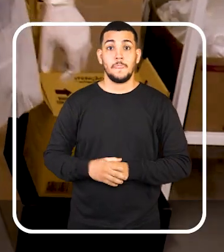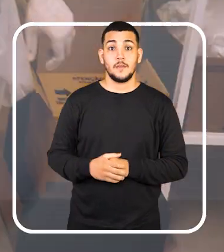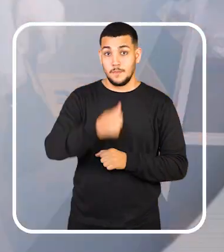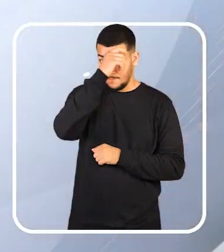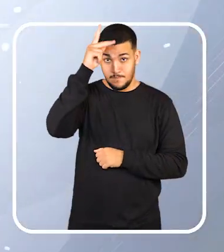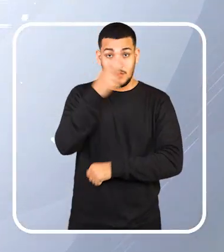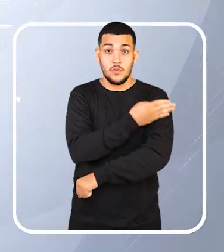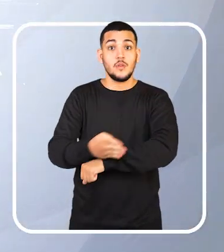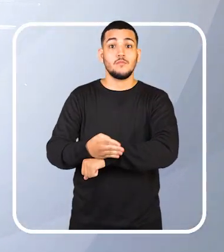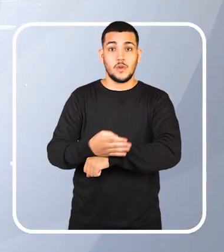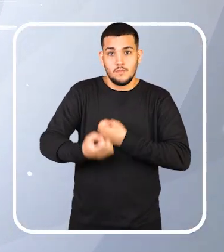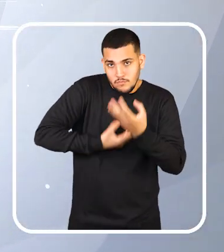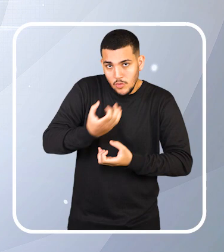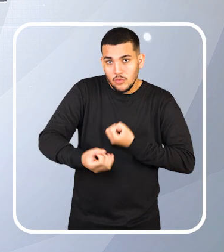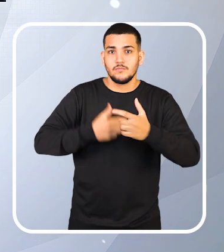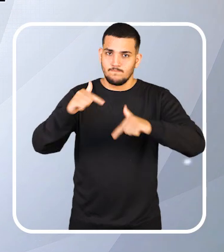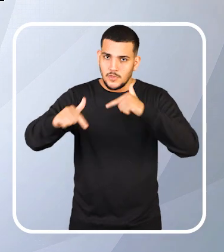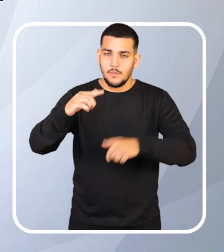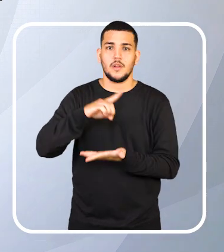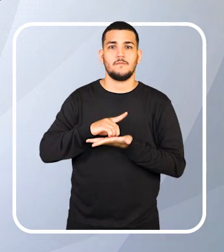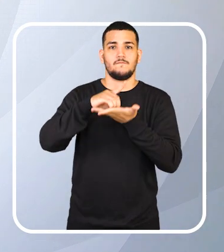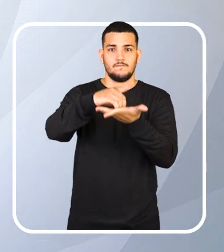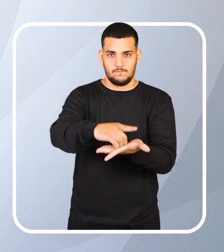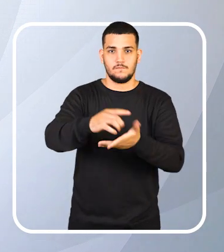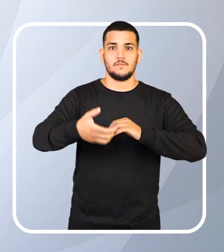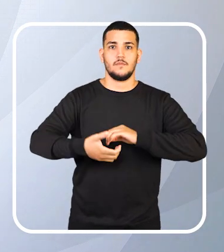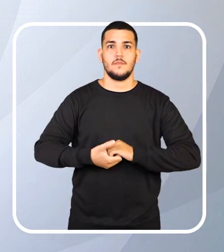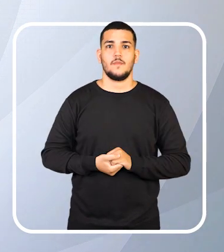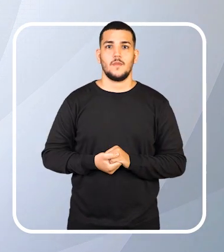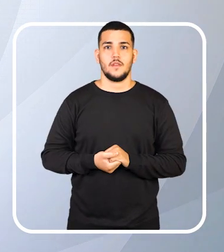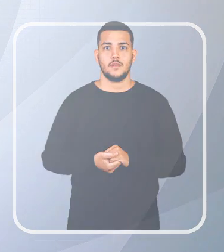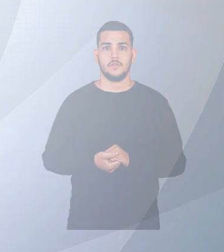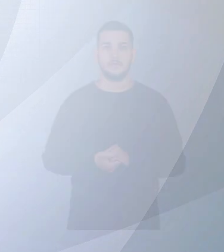com mais dedicação. Censa e Prefeitura de Rio Branco. Produção, emprego e dignidade.